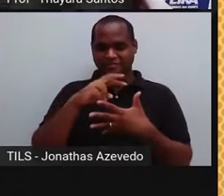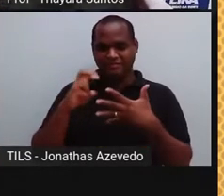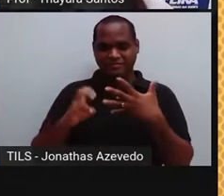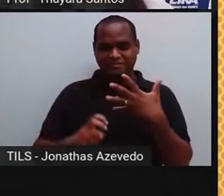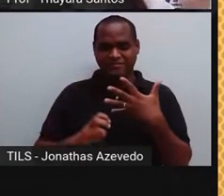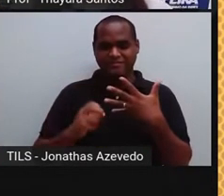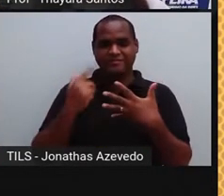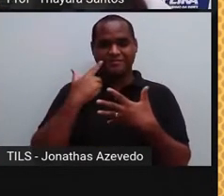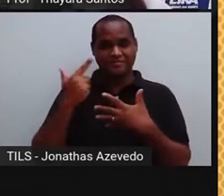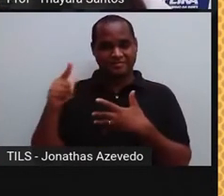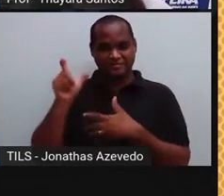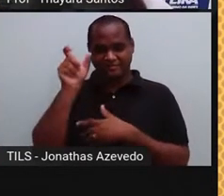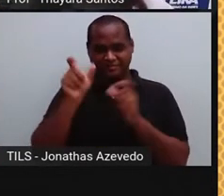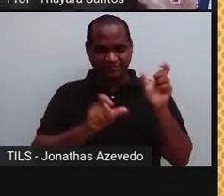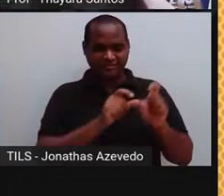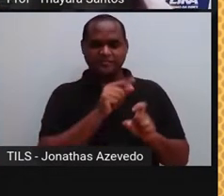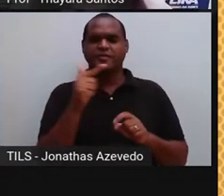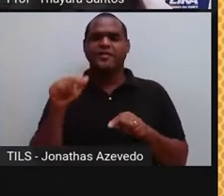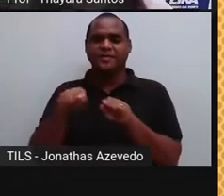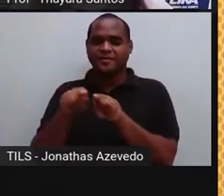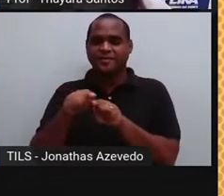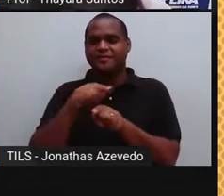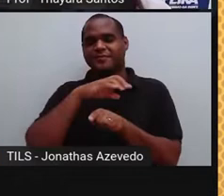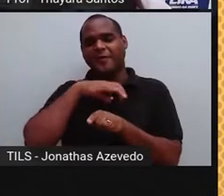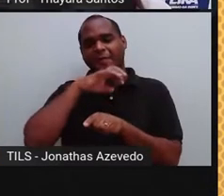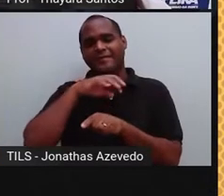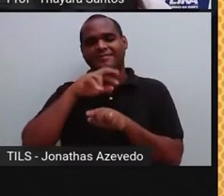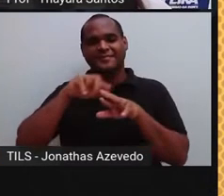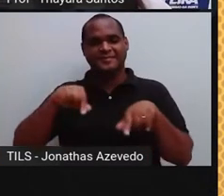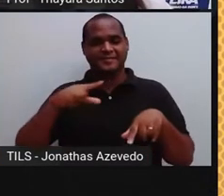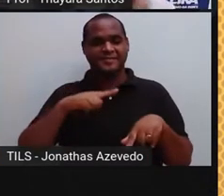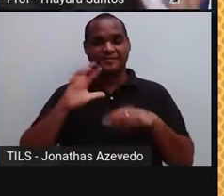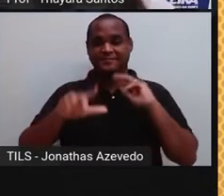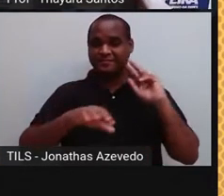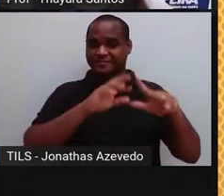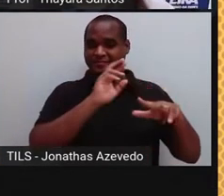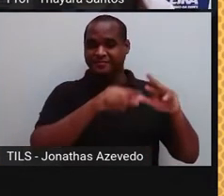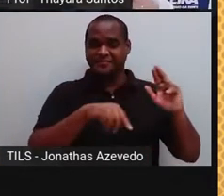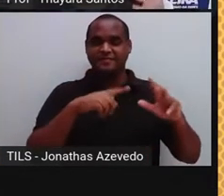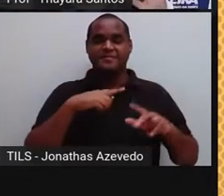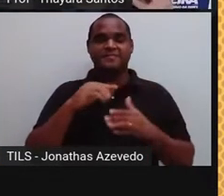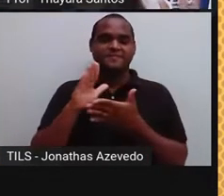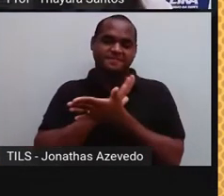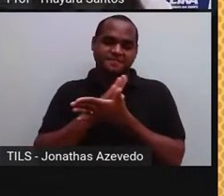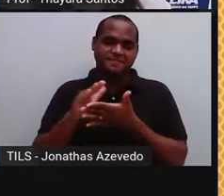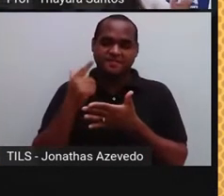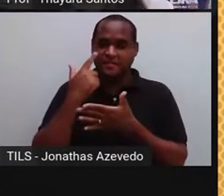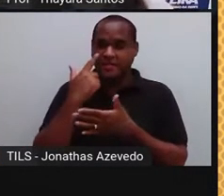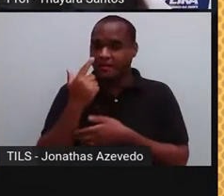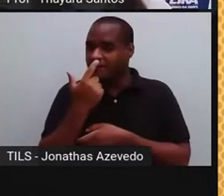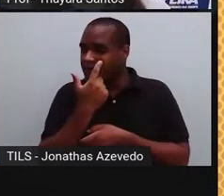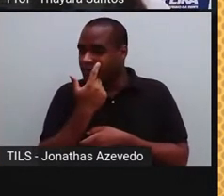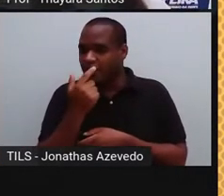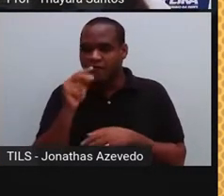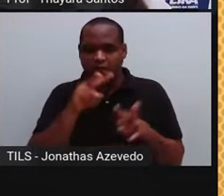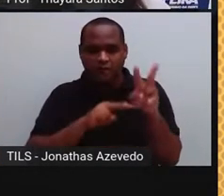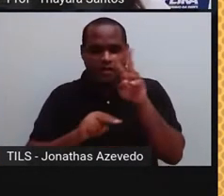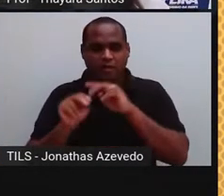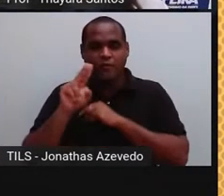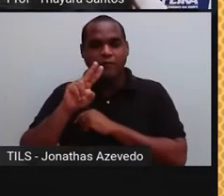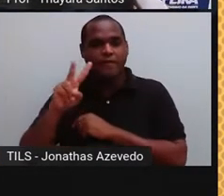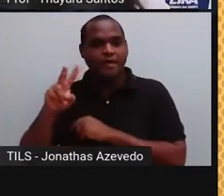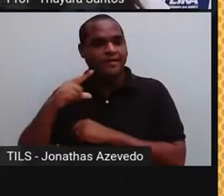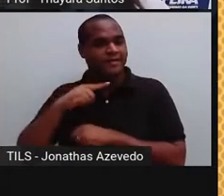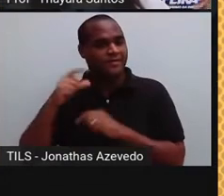animais têm outros sentidos que podem ser bem diferentes do nosso. Tem animal que consegue ter visão ultravioleta. Imagina!